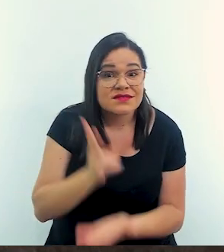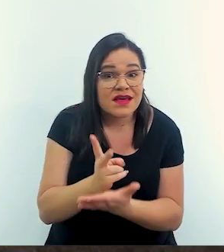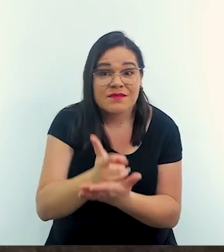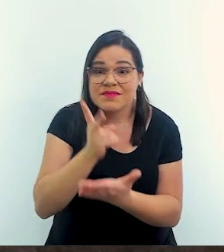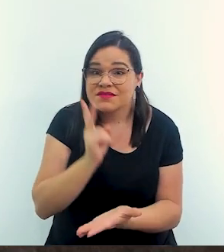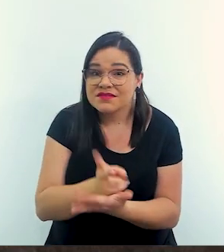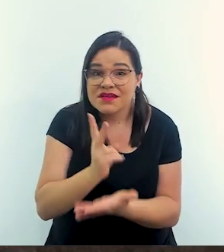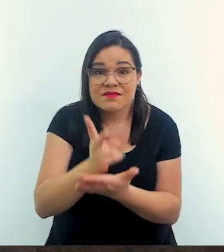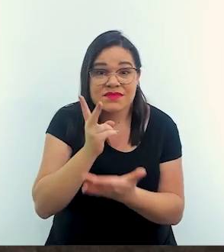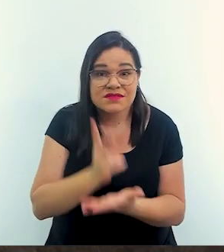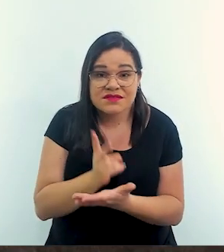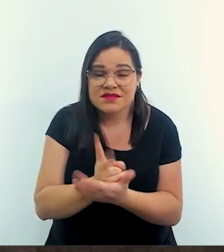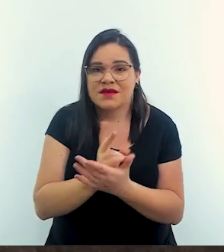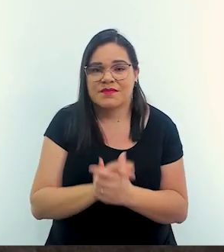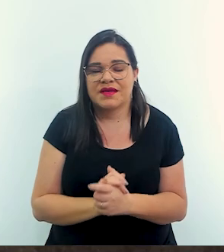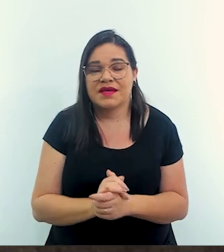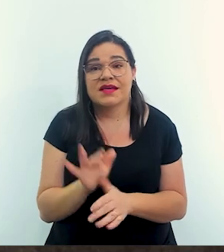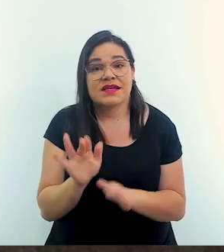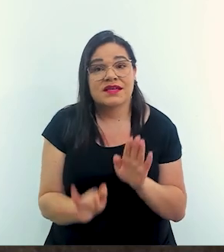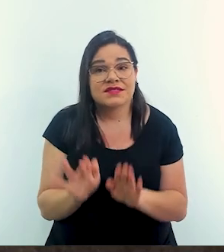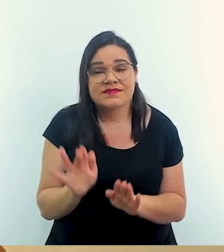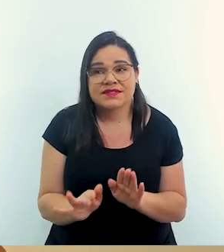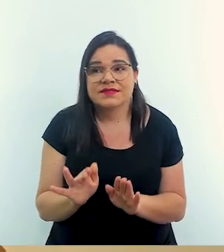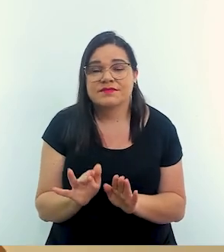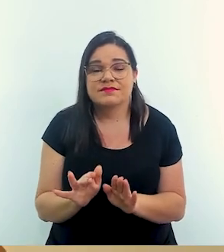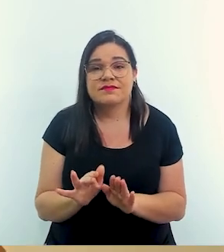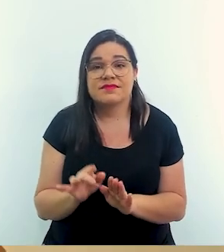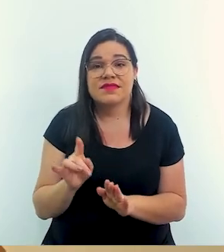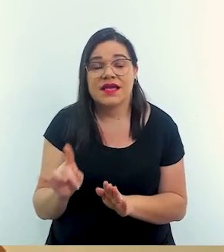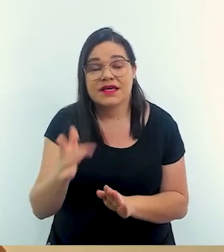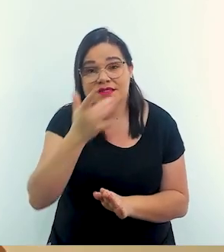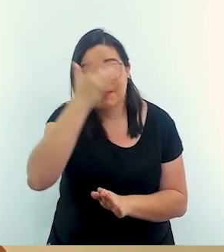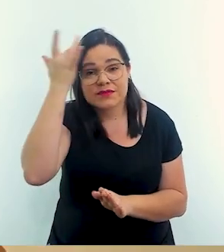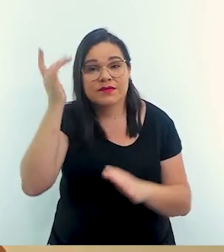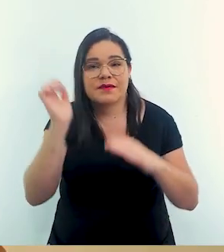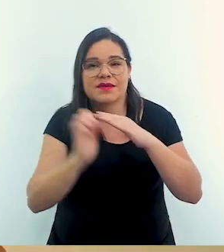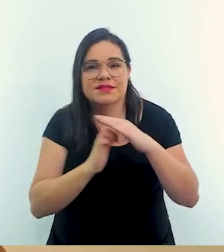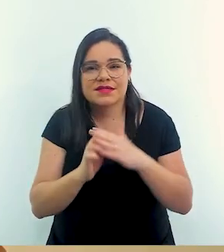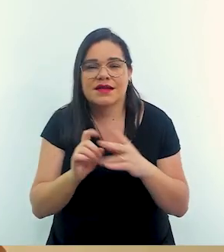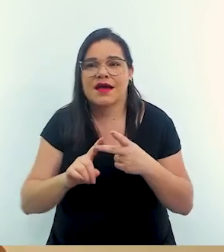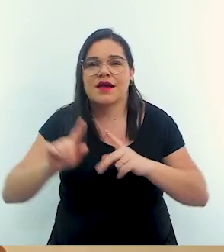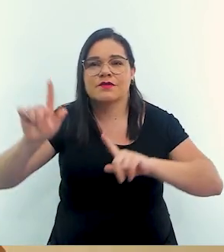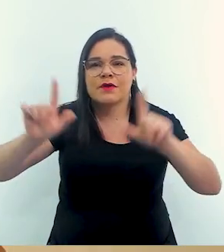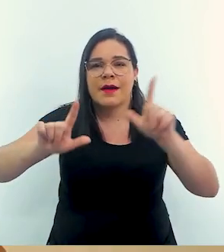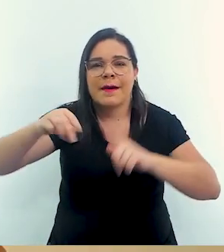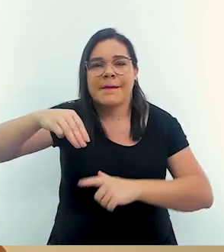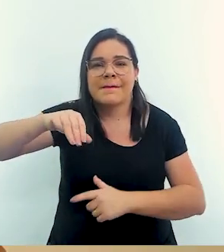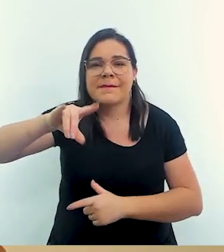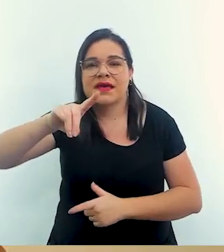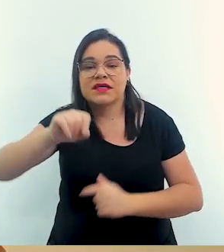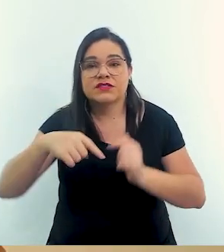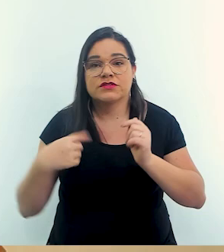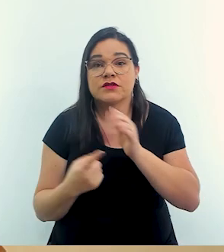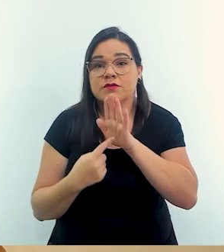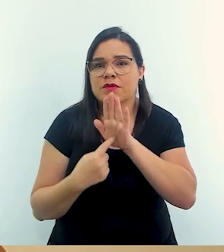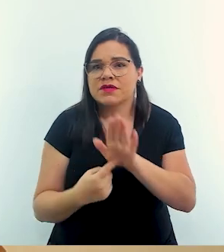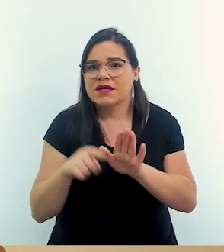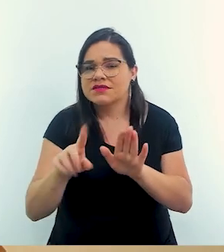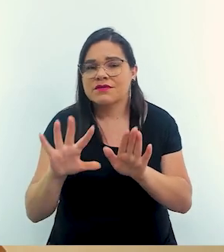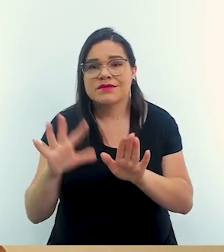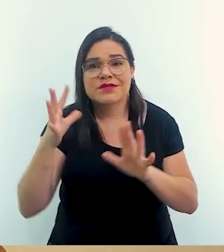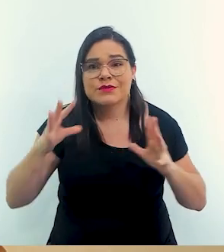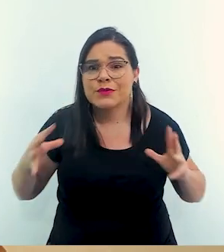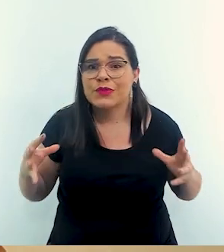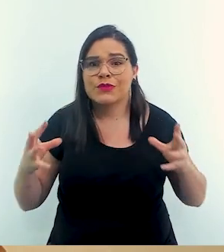sempre e às vezes cabe esse empresariado a mídia da gente mostrar que